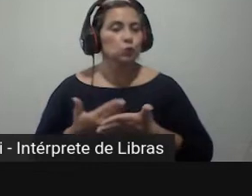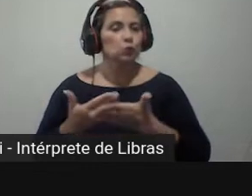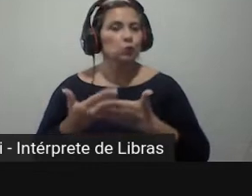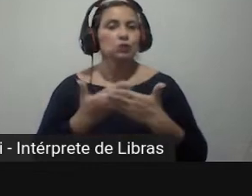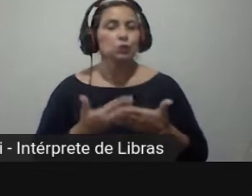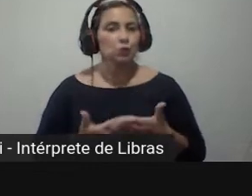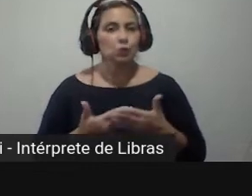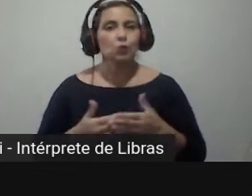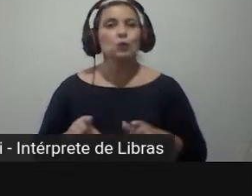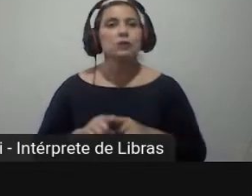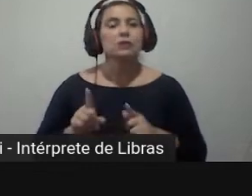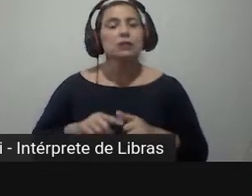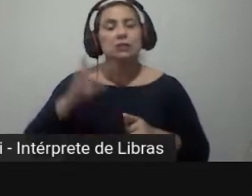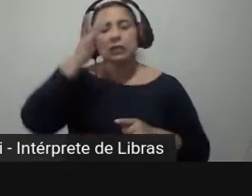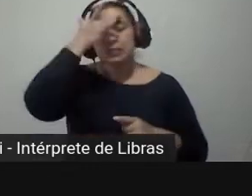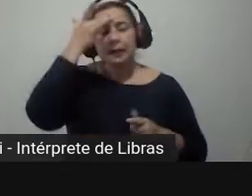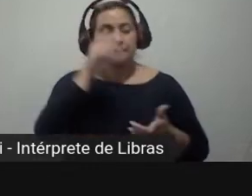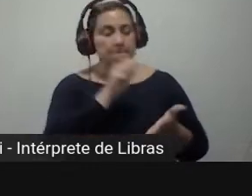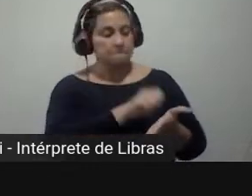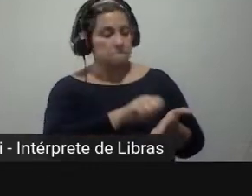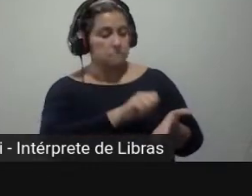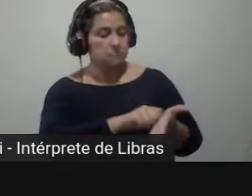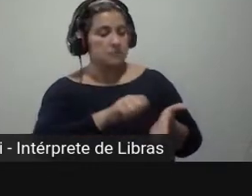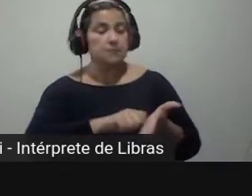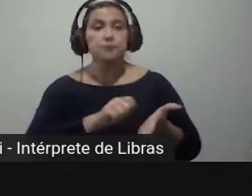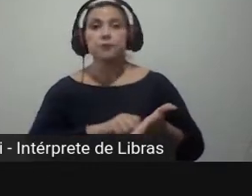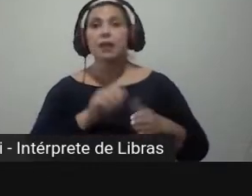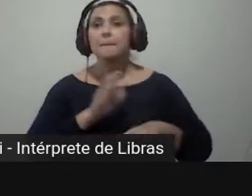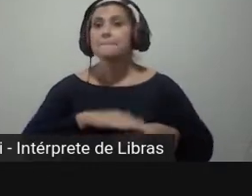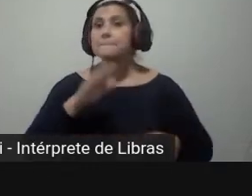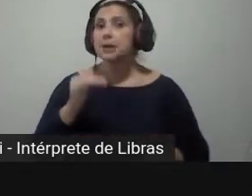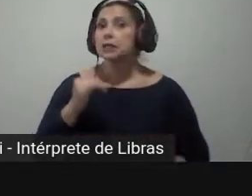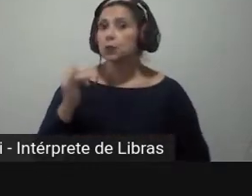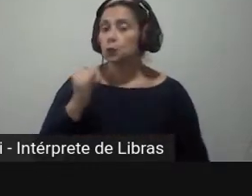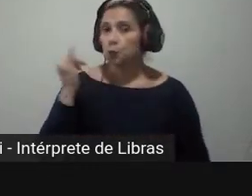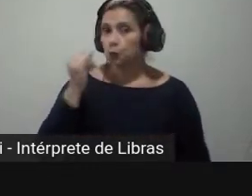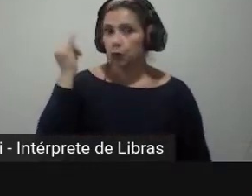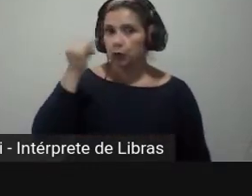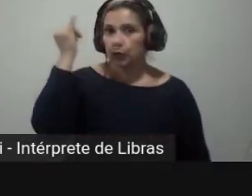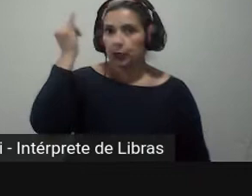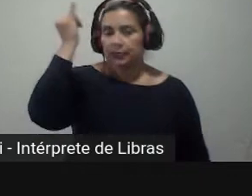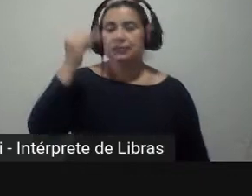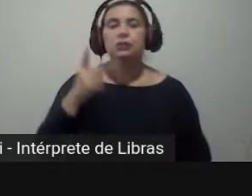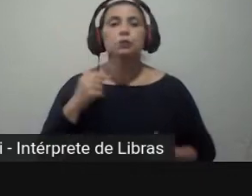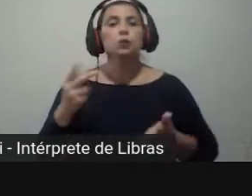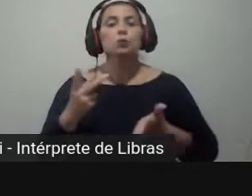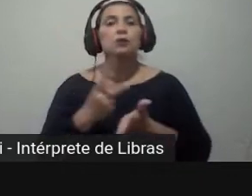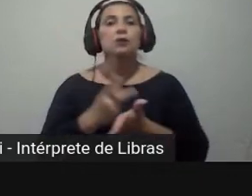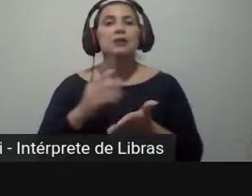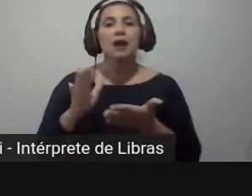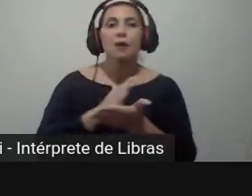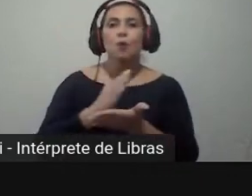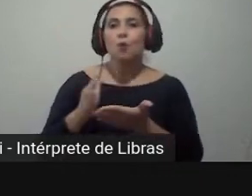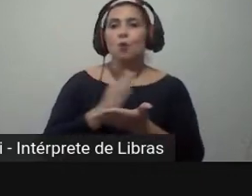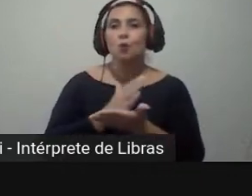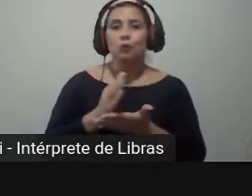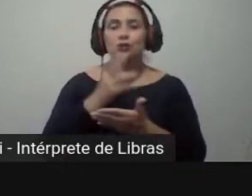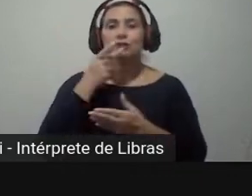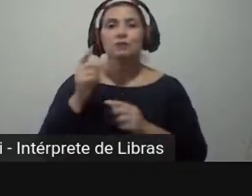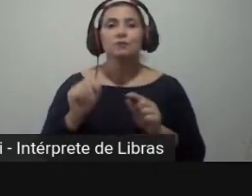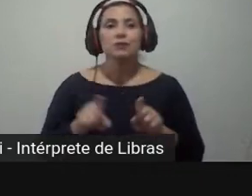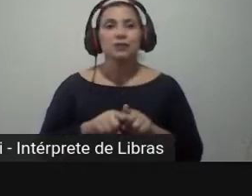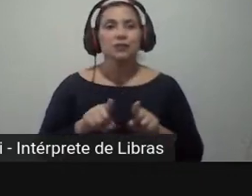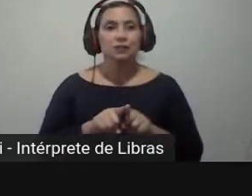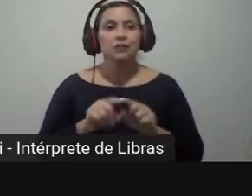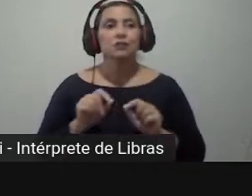Entre os autores mais importantes que se destacaram nas décadas seguintes, alguns estão, eu cito aqui, como o